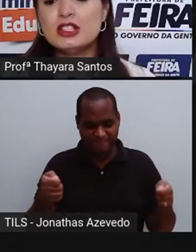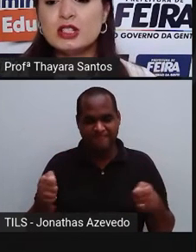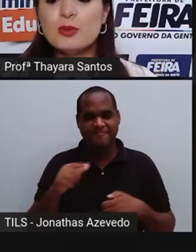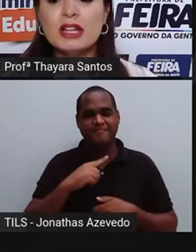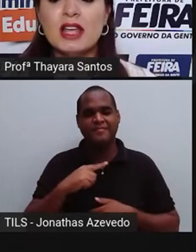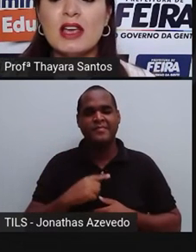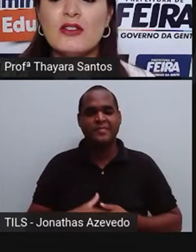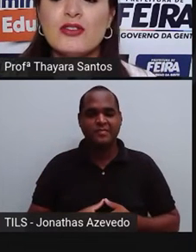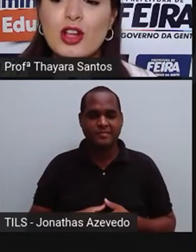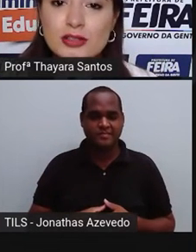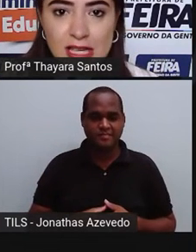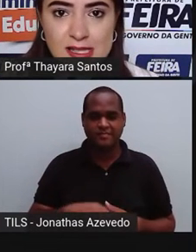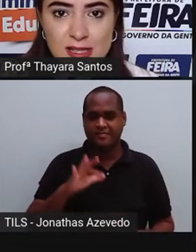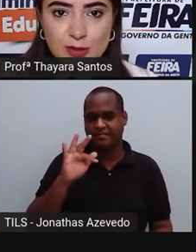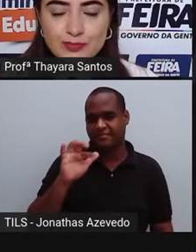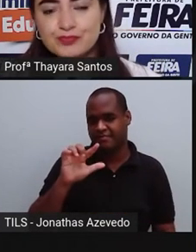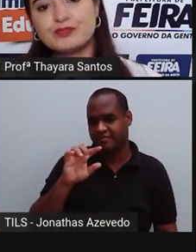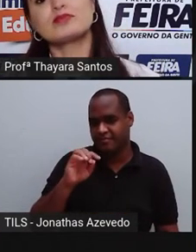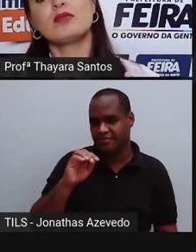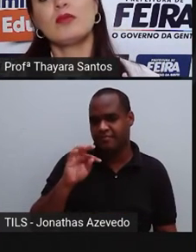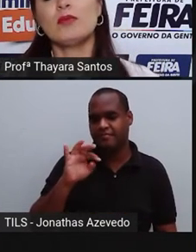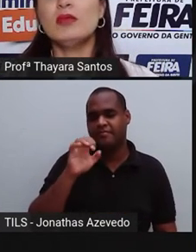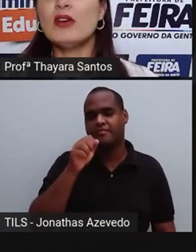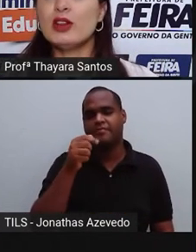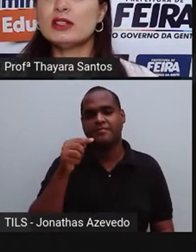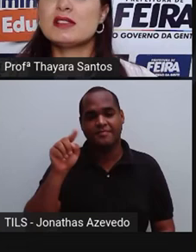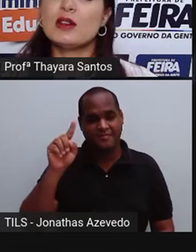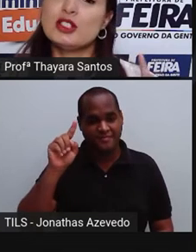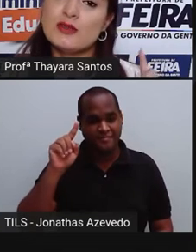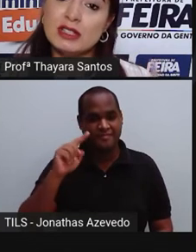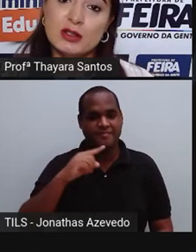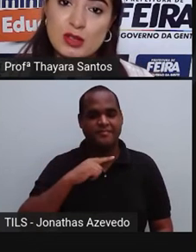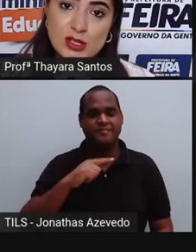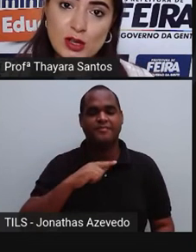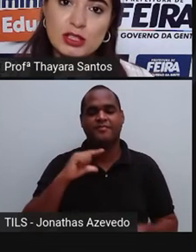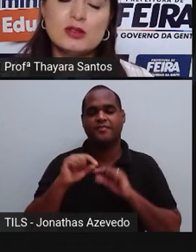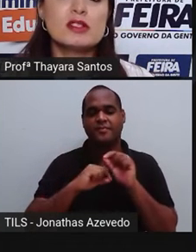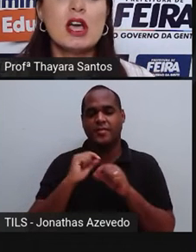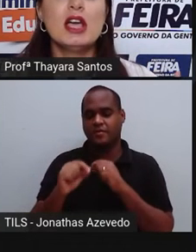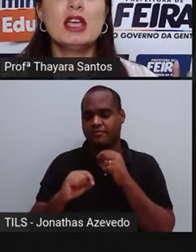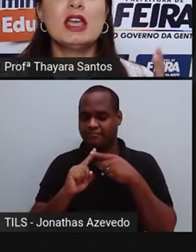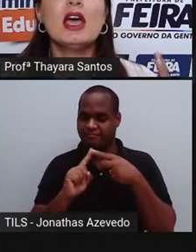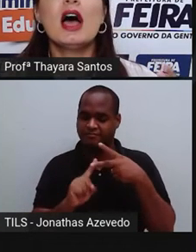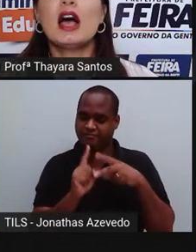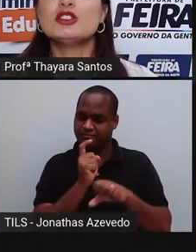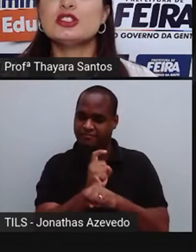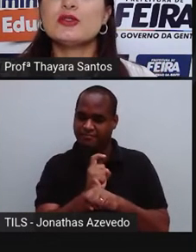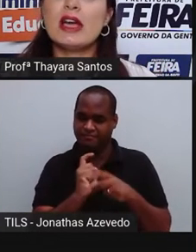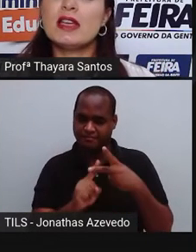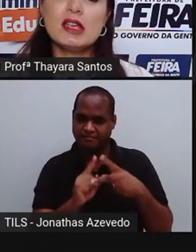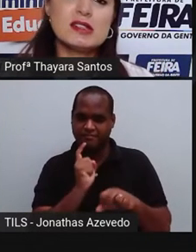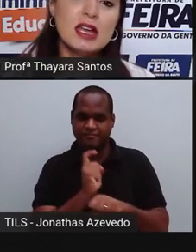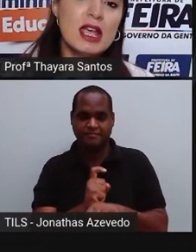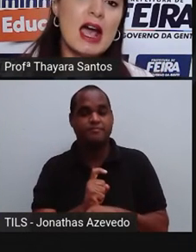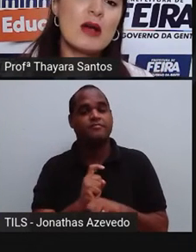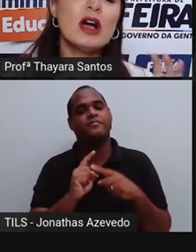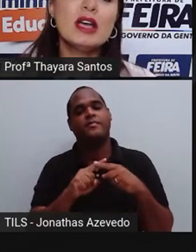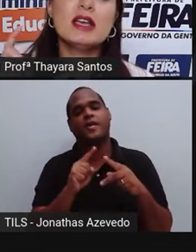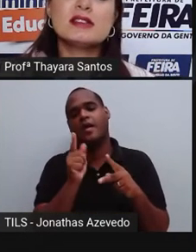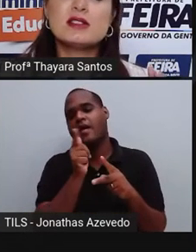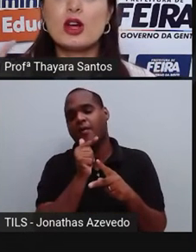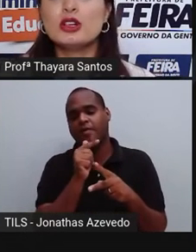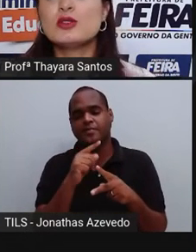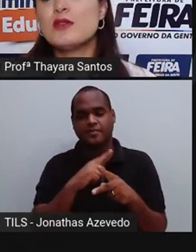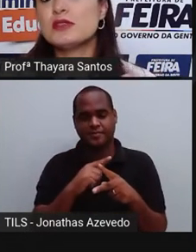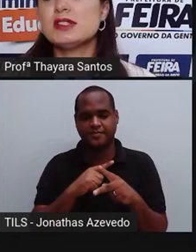A gente também tem a flotação. Na flotação a gente vai ter dois sólidos, e a gente vai inserir água,